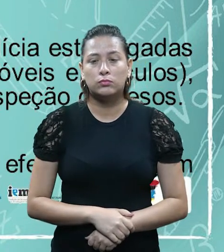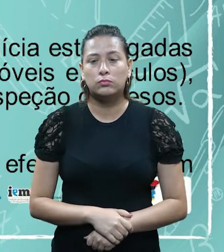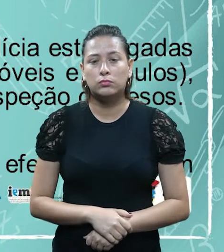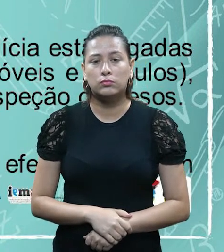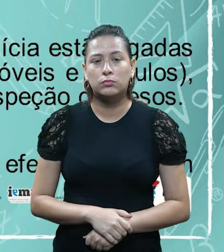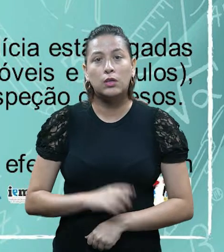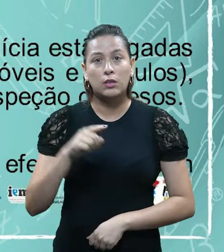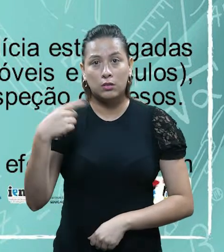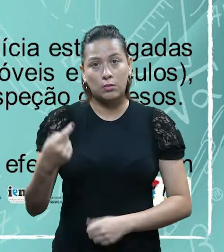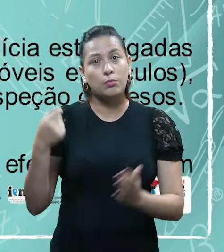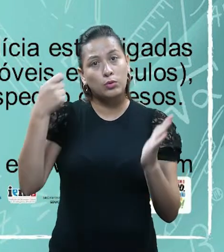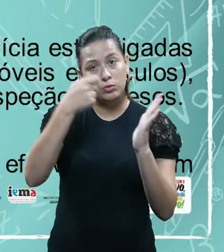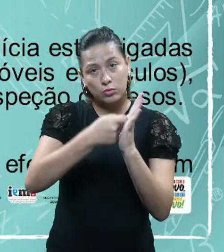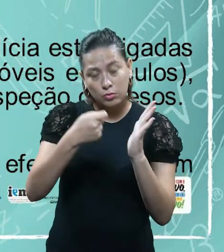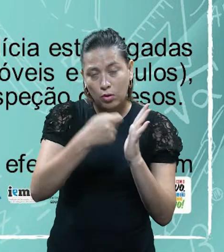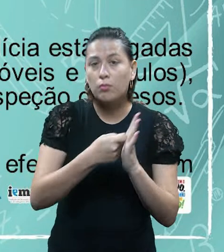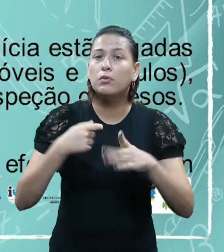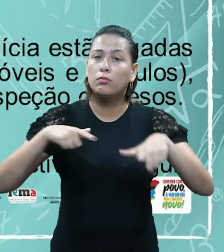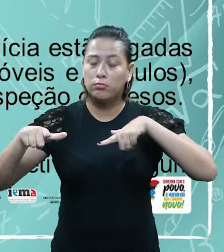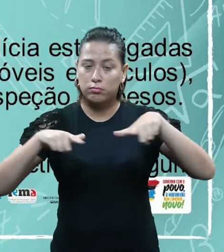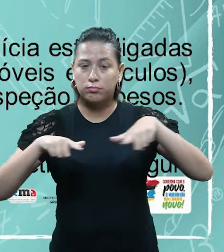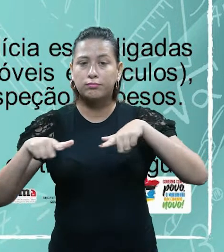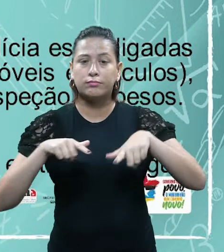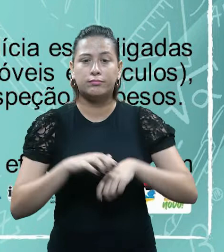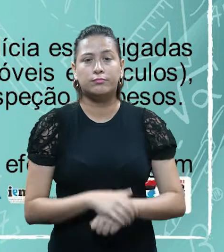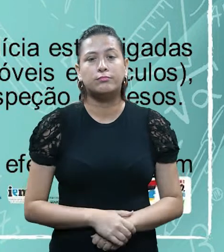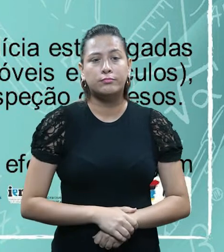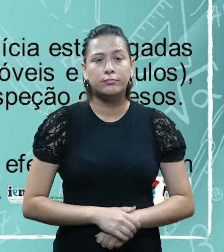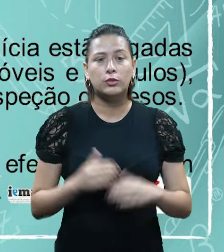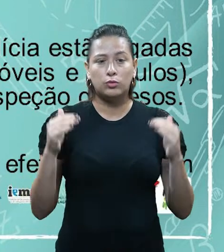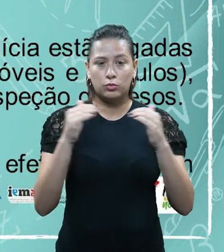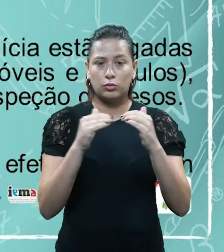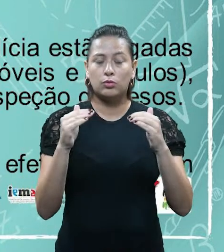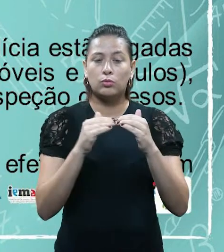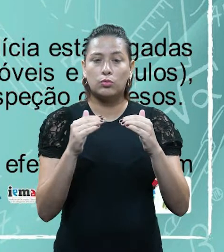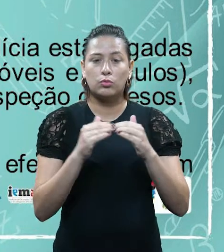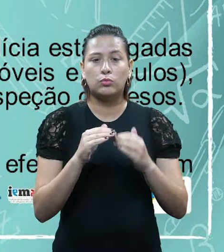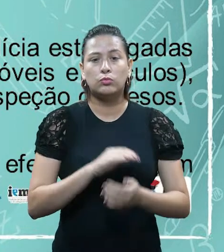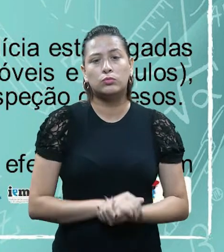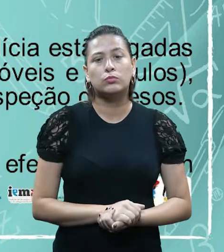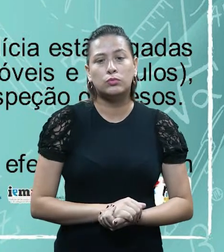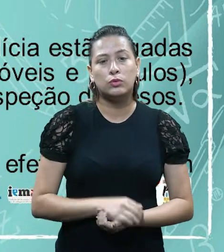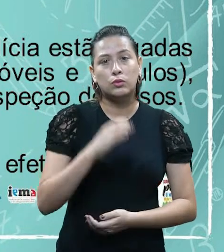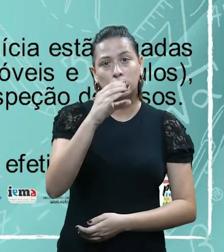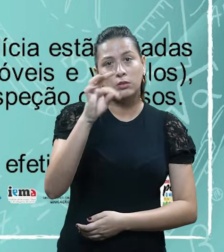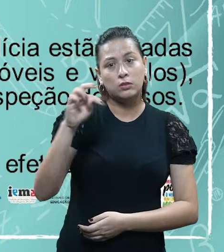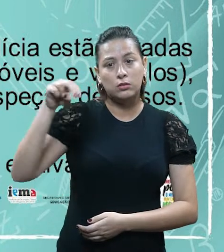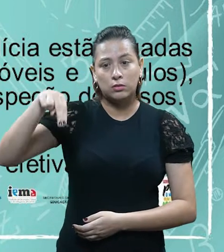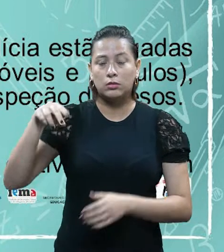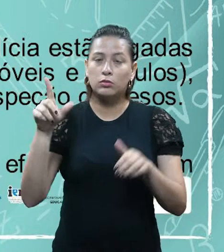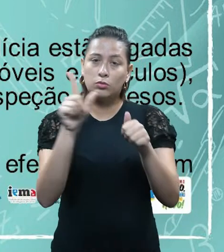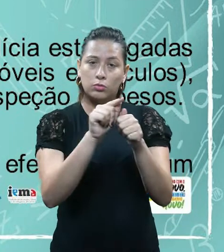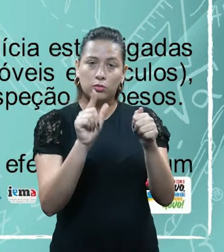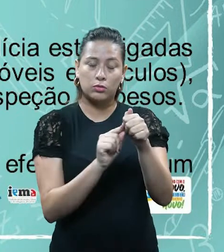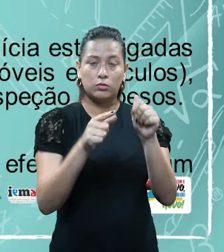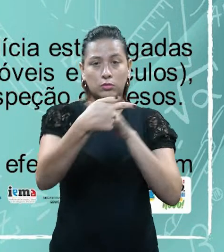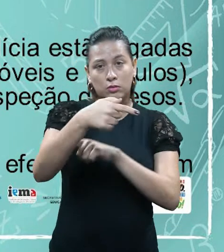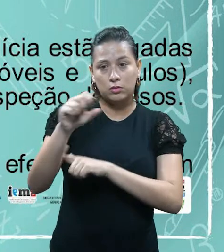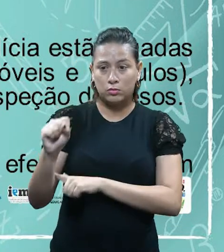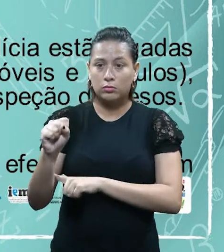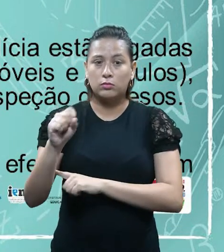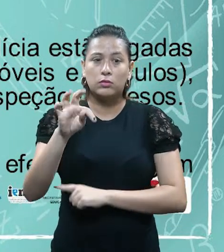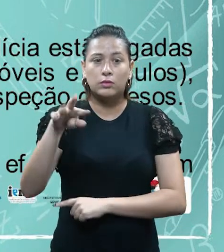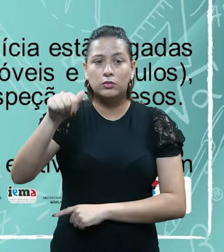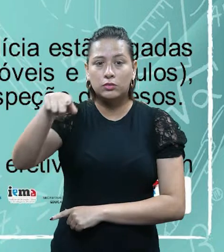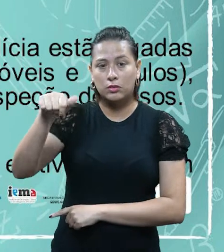ele cobra por esse serviço. De acordo com o Código Tributário Nacional, em seu artigo 78, as taxas, as taxas, elas podem ser